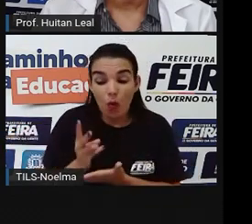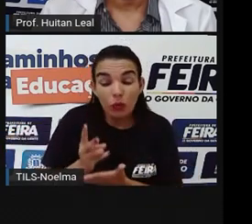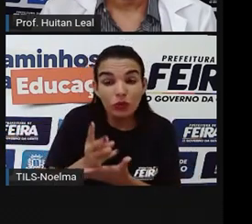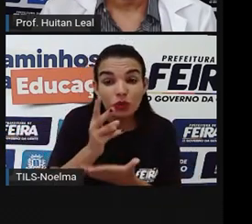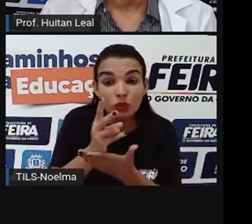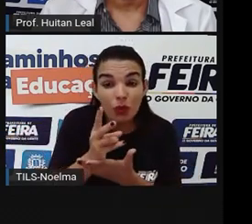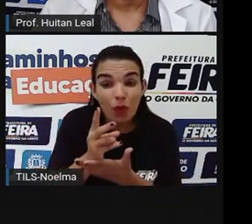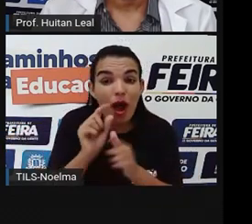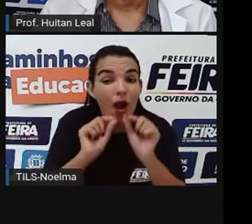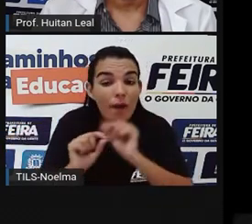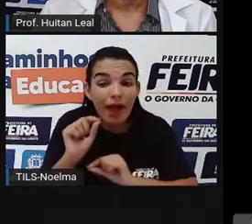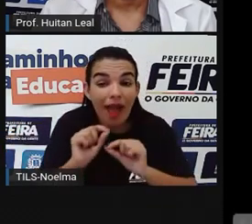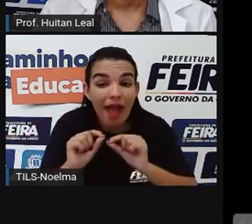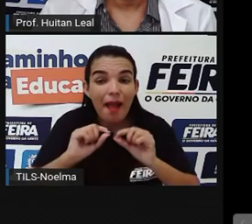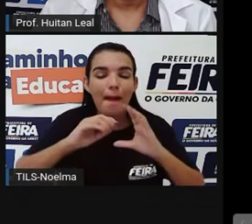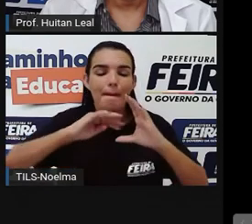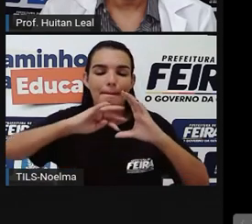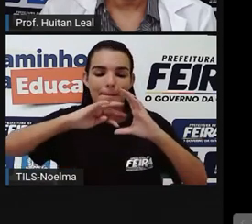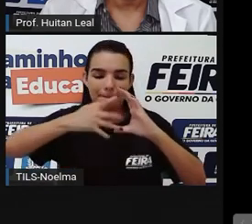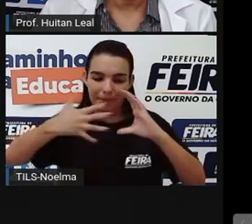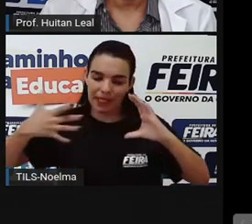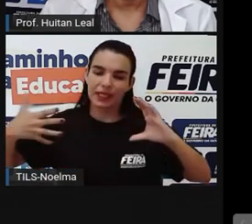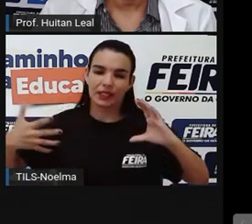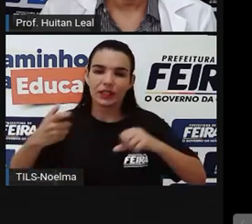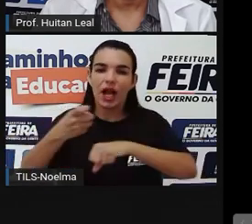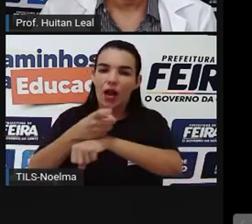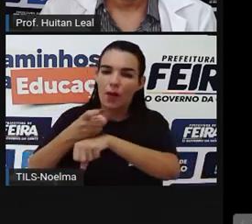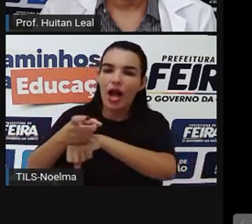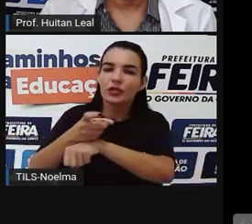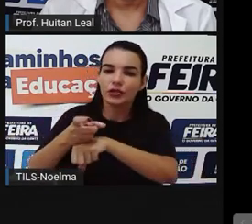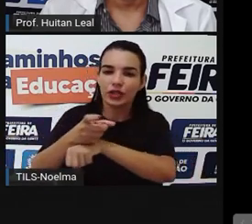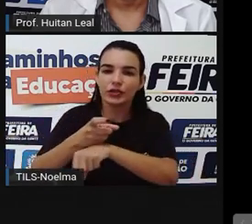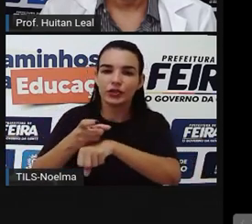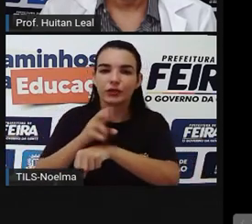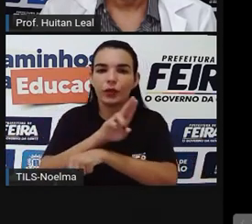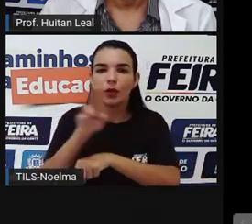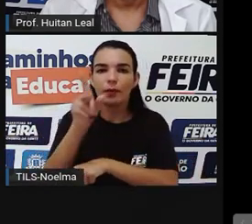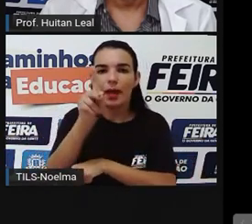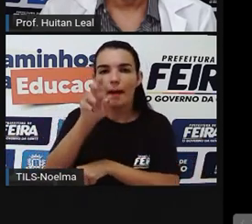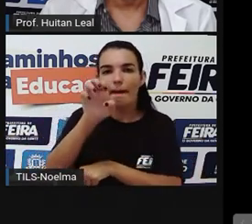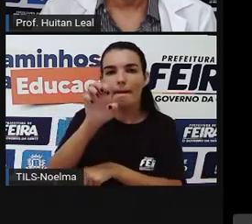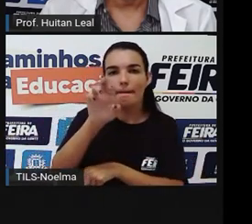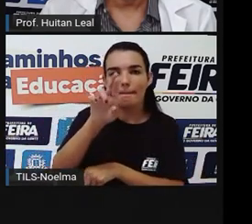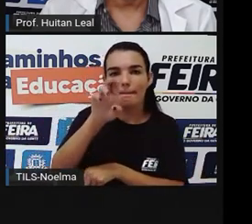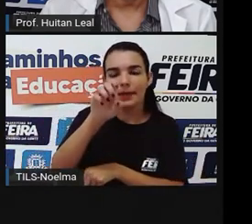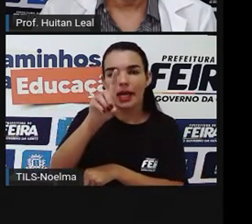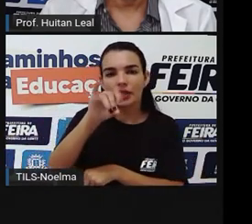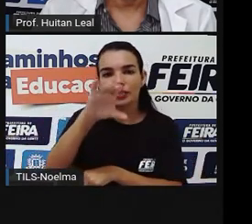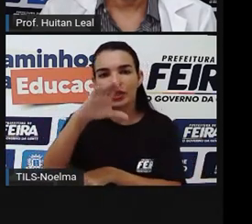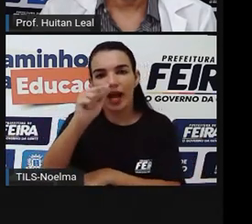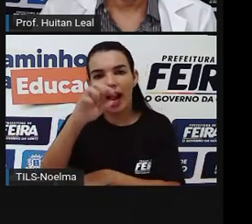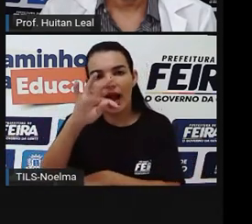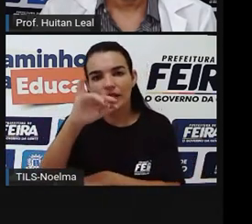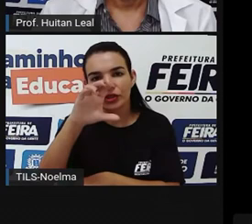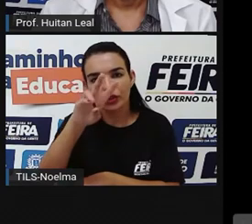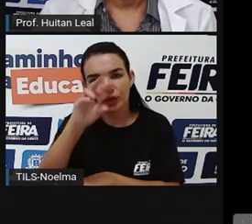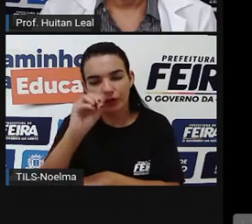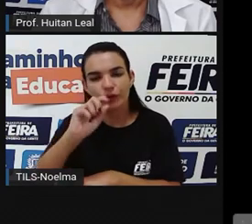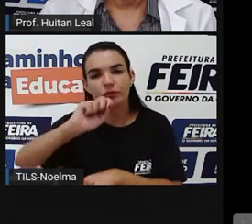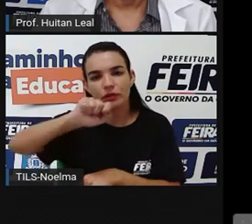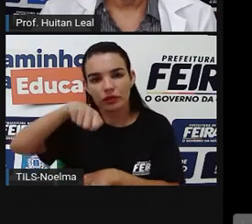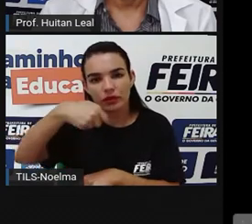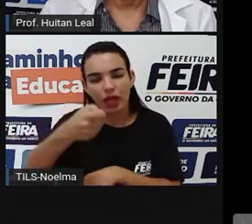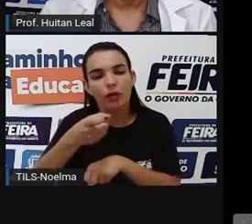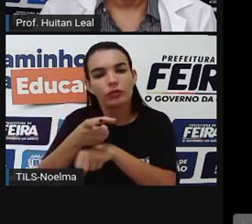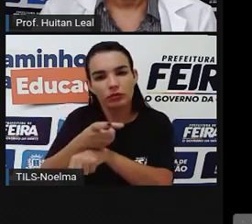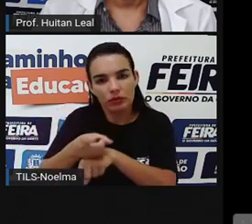característica do sujeito que é representado pelo pronome eu. Eu. Ok? Então, o verbo de ligação, ele